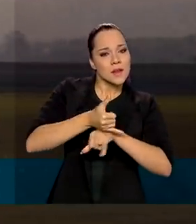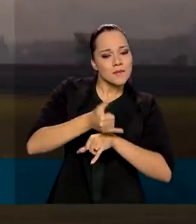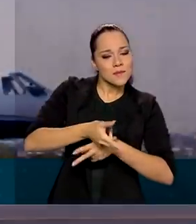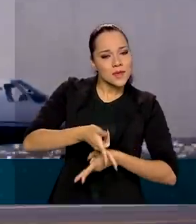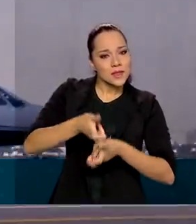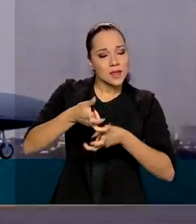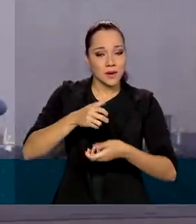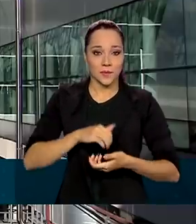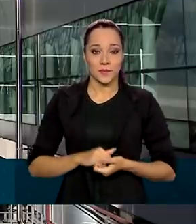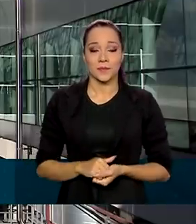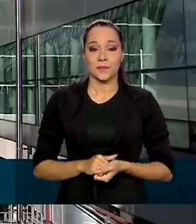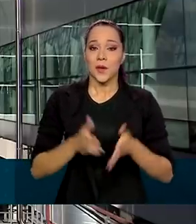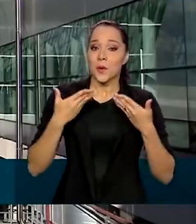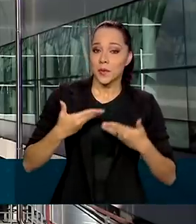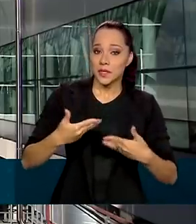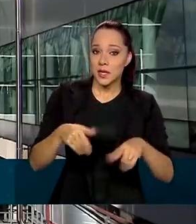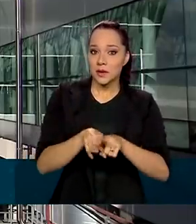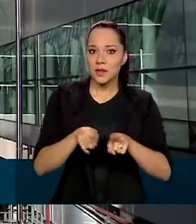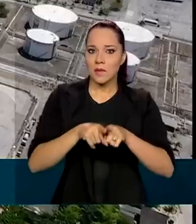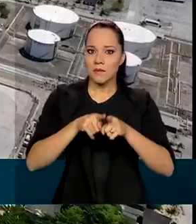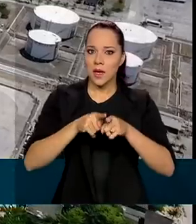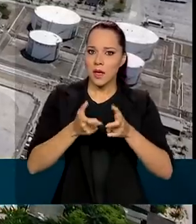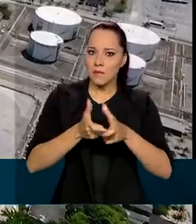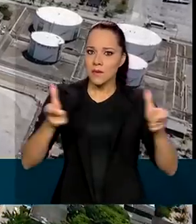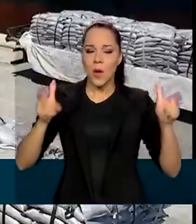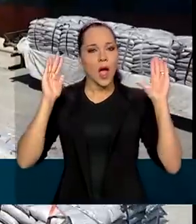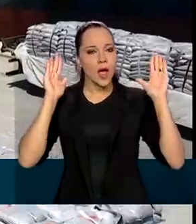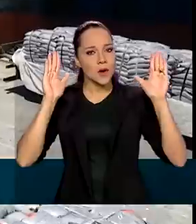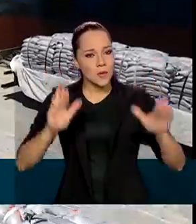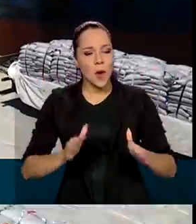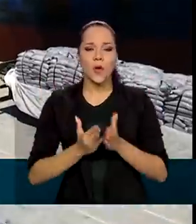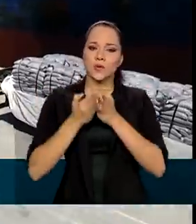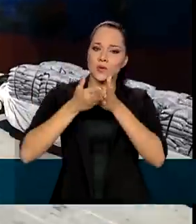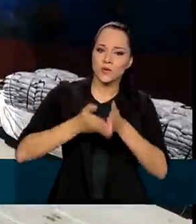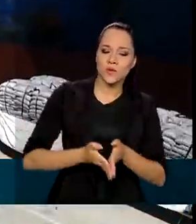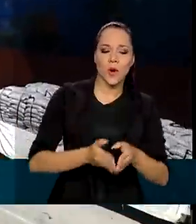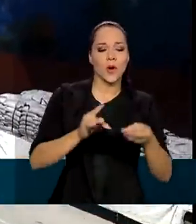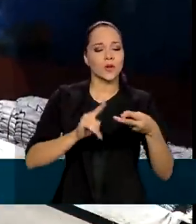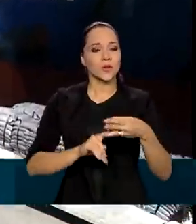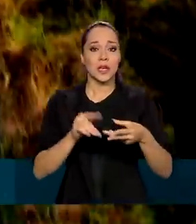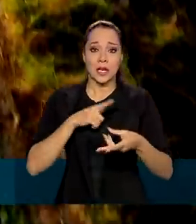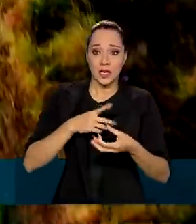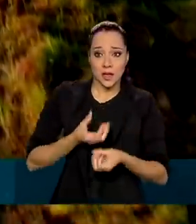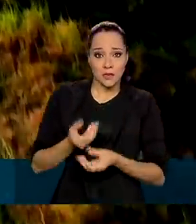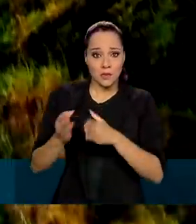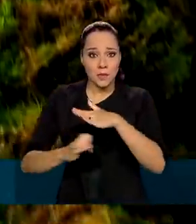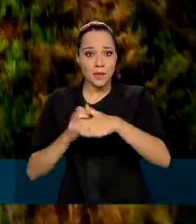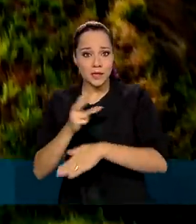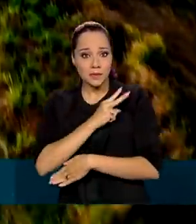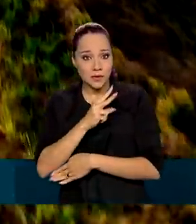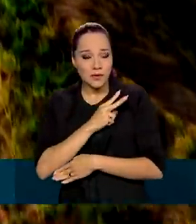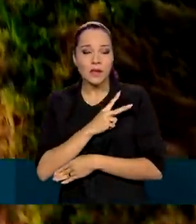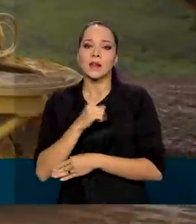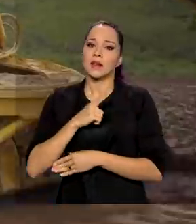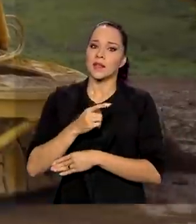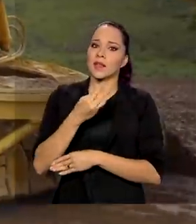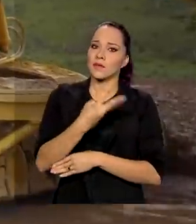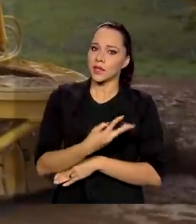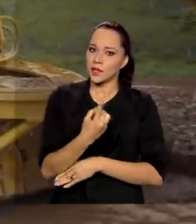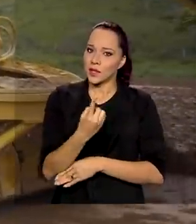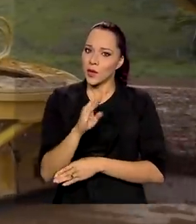O Ministério também ampliou aeroportos, portos e concluiu concessões que trouxeram 31